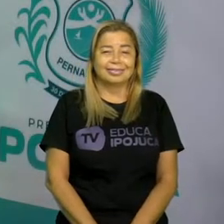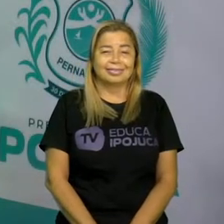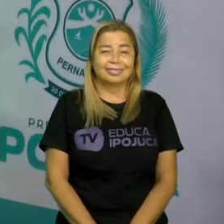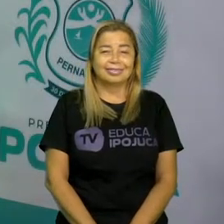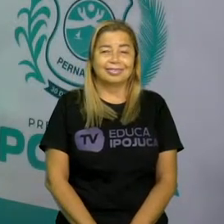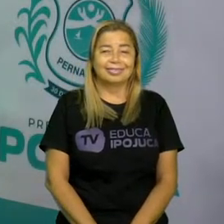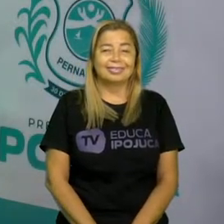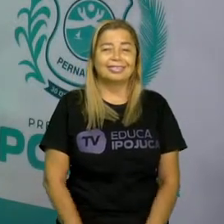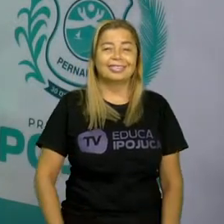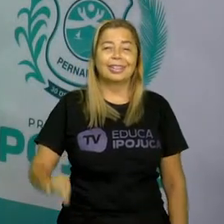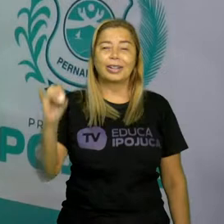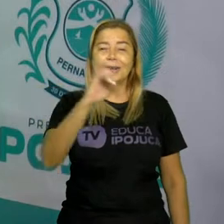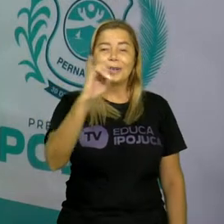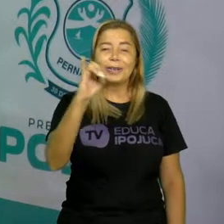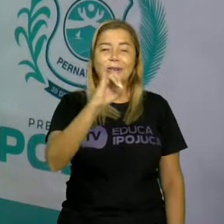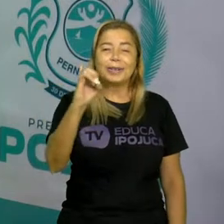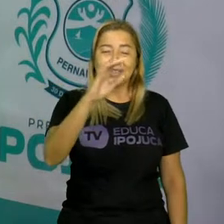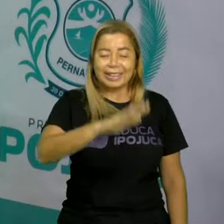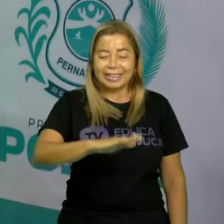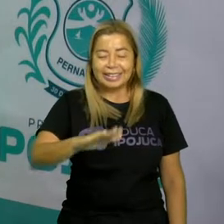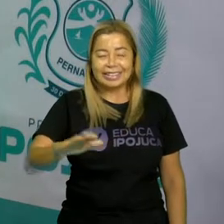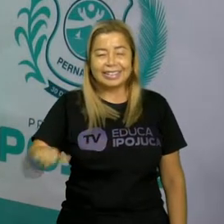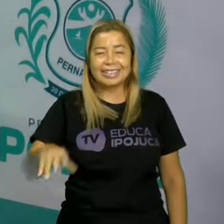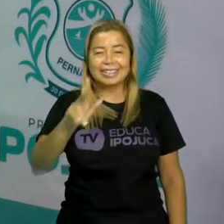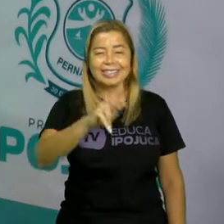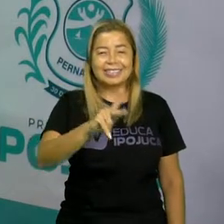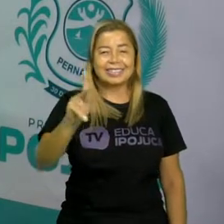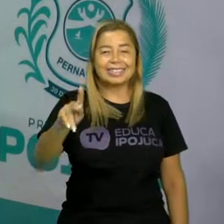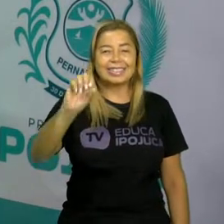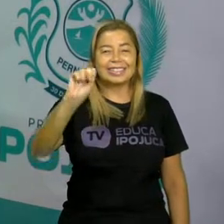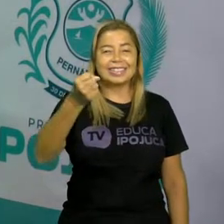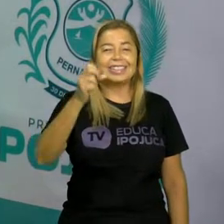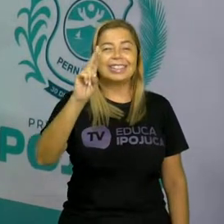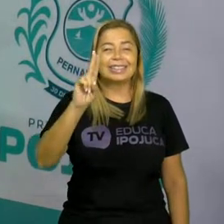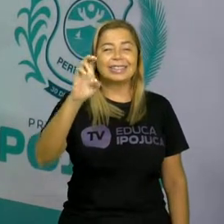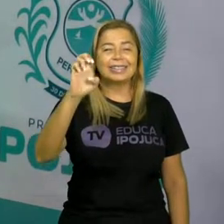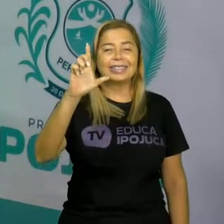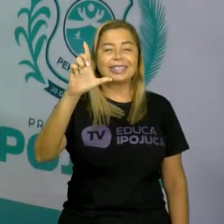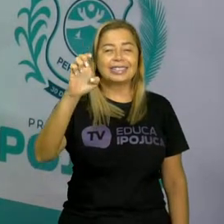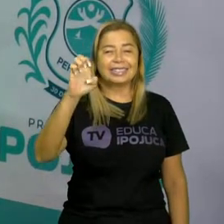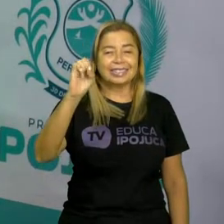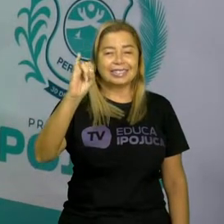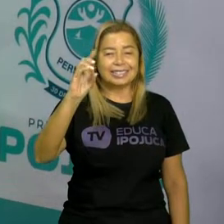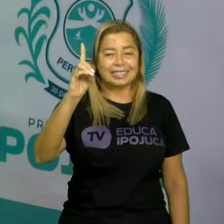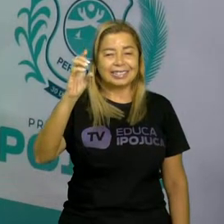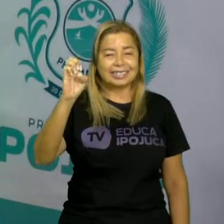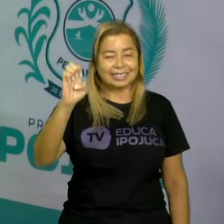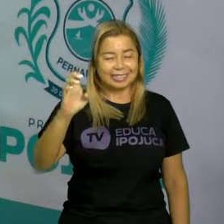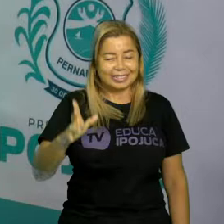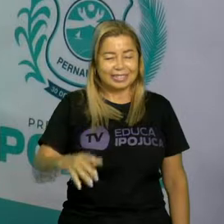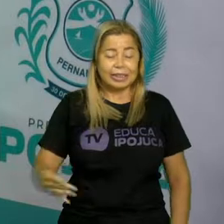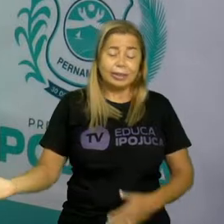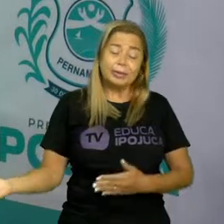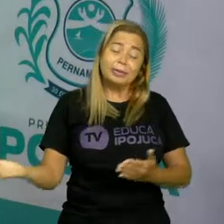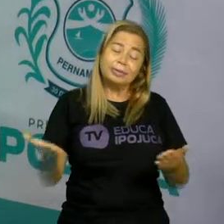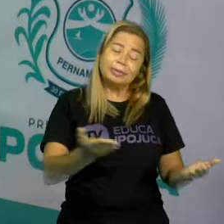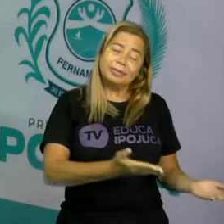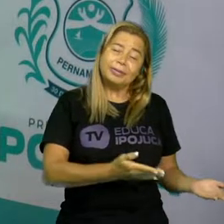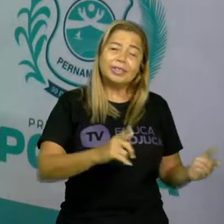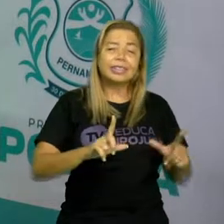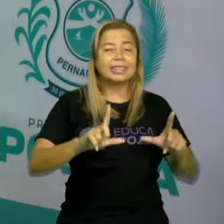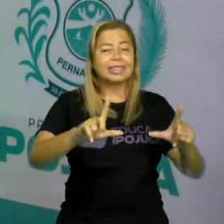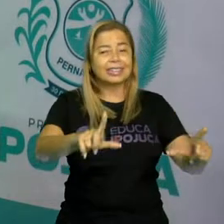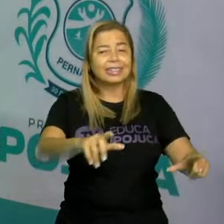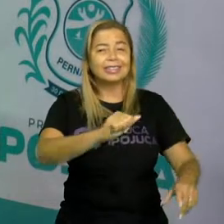Olá, crianças! Sou a professora Suelei e sejam bem-vindas para a nossa TV Ipojuca e